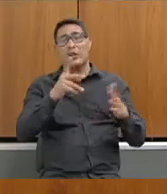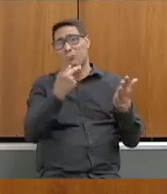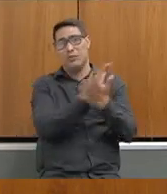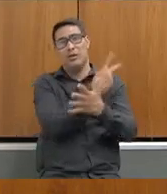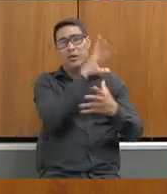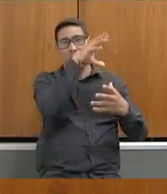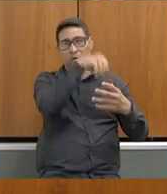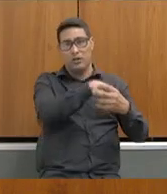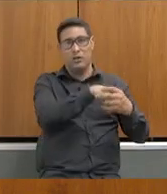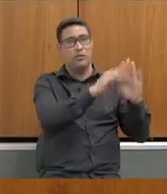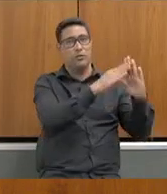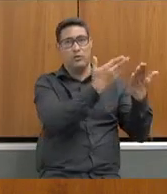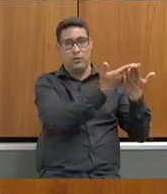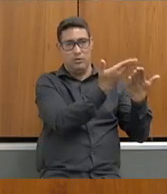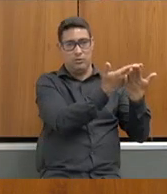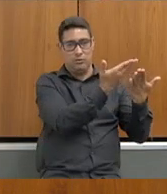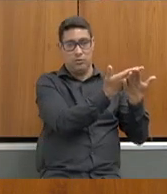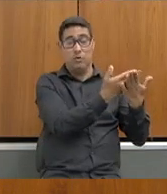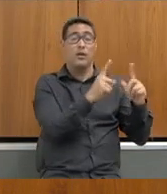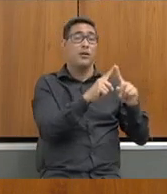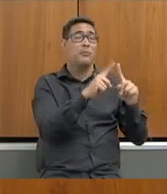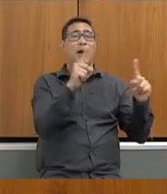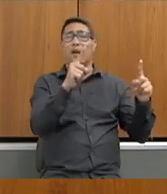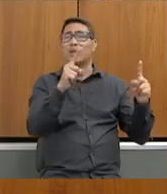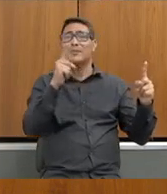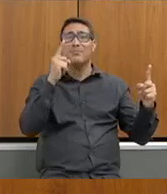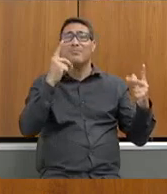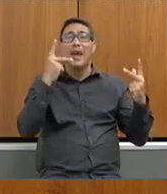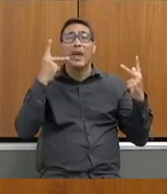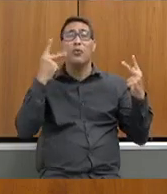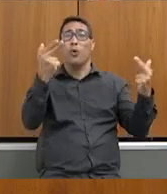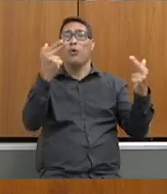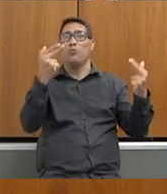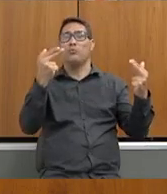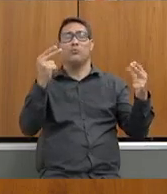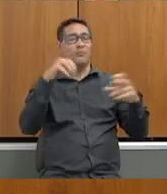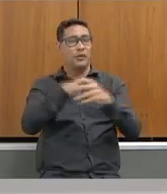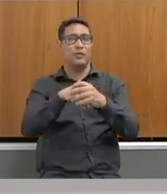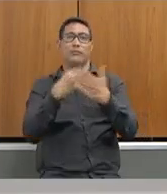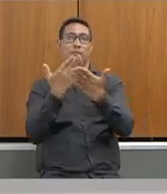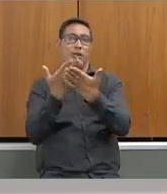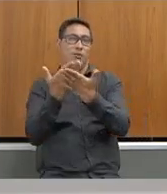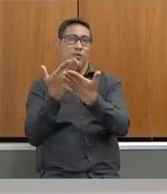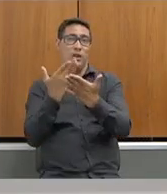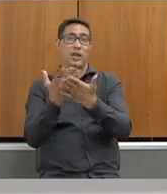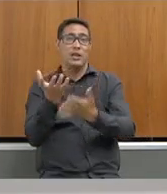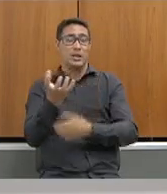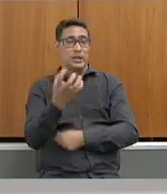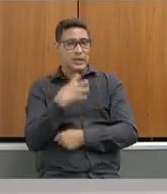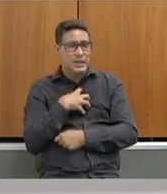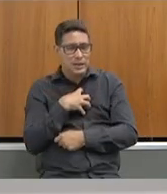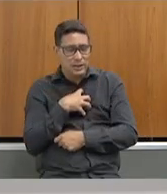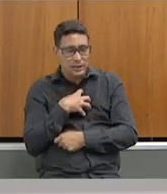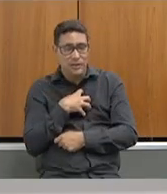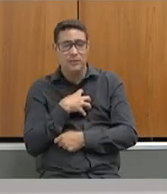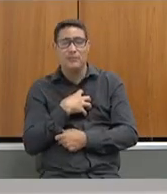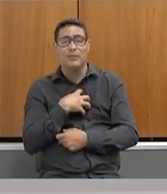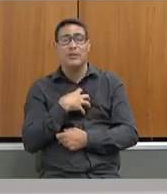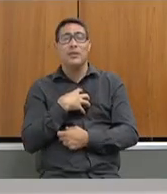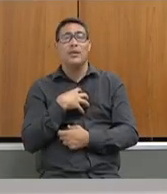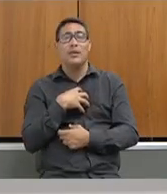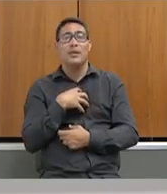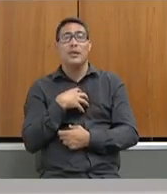gente sabe que ela acontece como se fosse. E a gente sente muito que esse tipo de violência possa